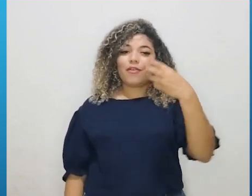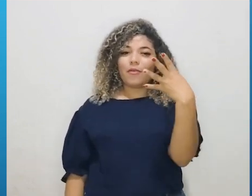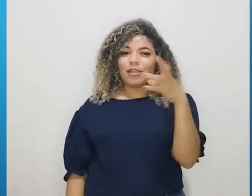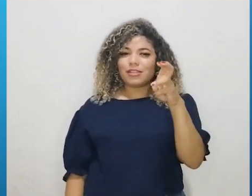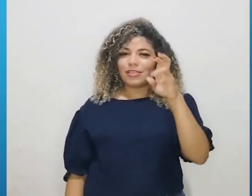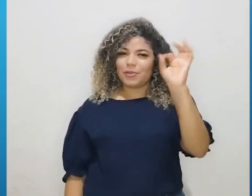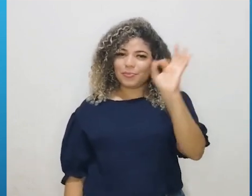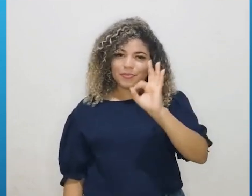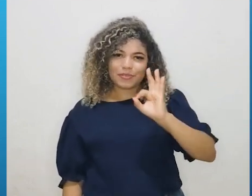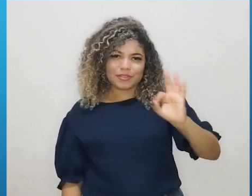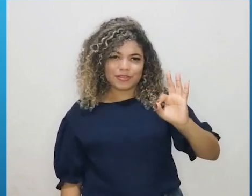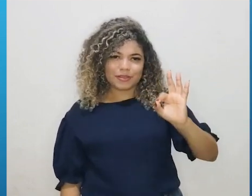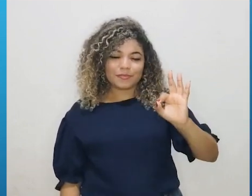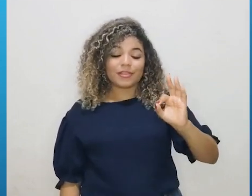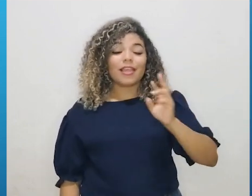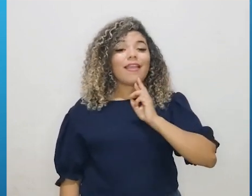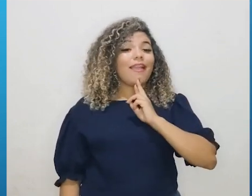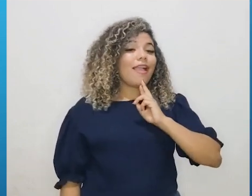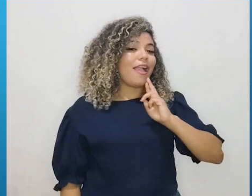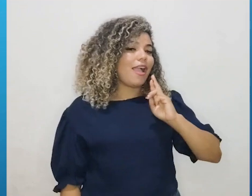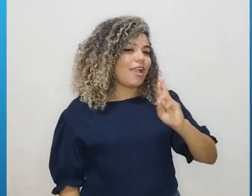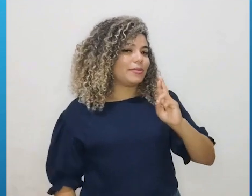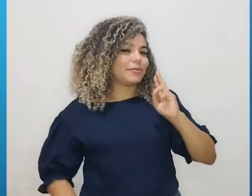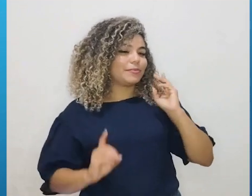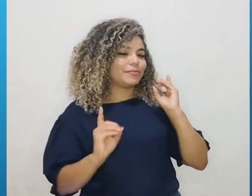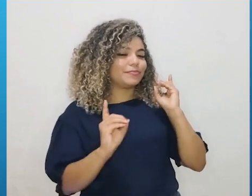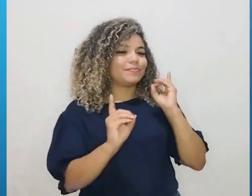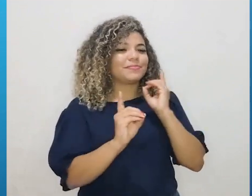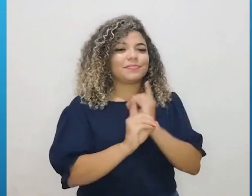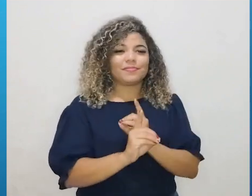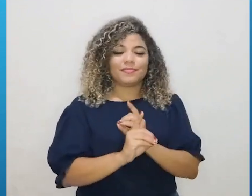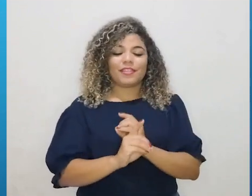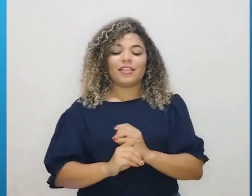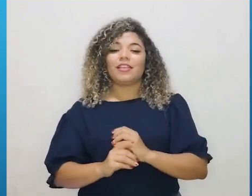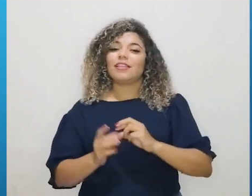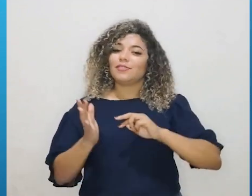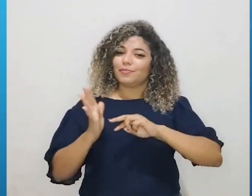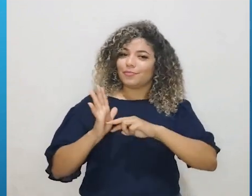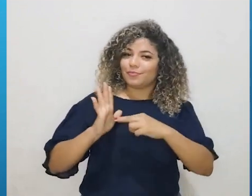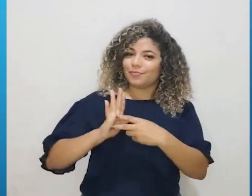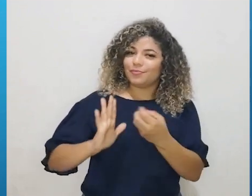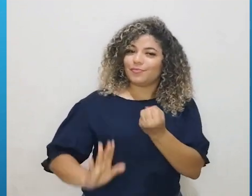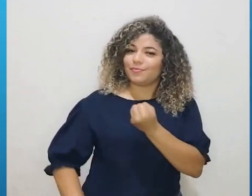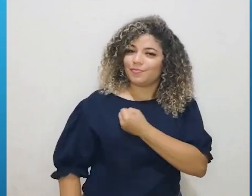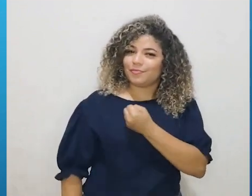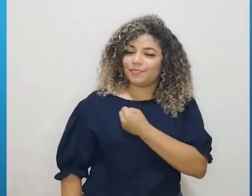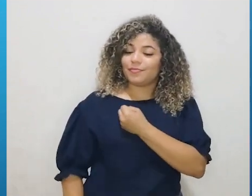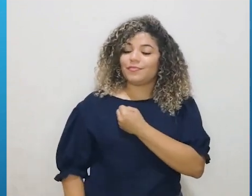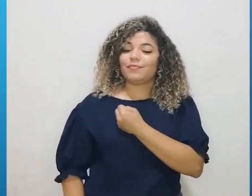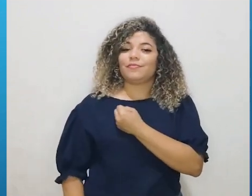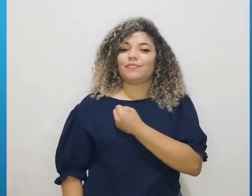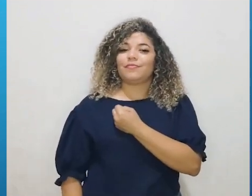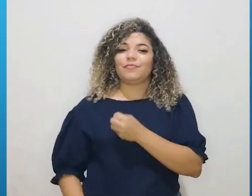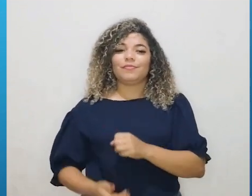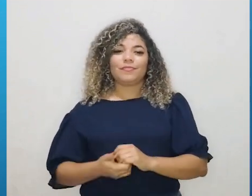% e esse valor que a gente encontrar que representa 6,45%, podemos